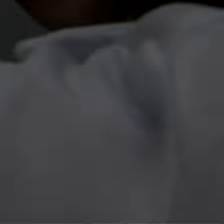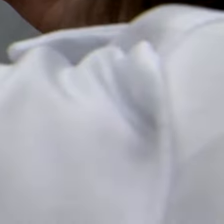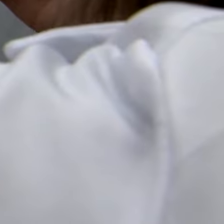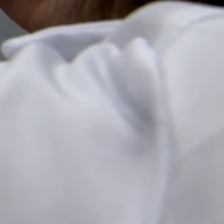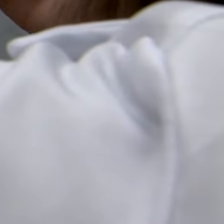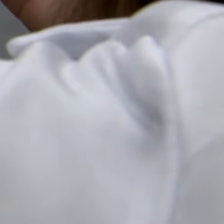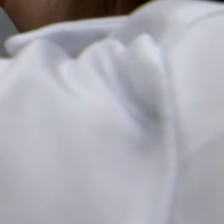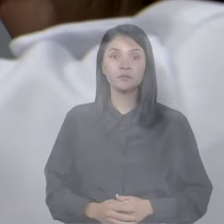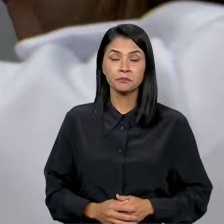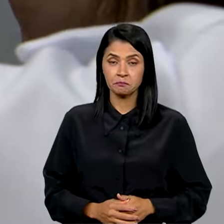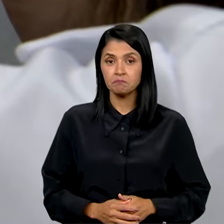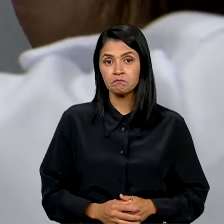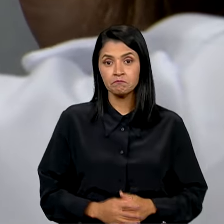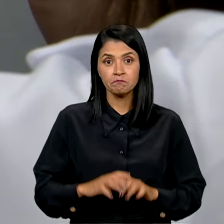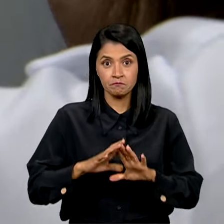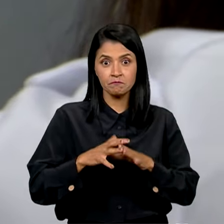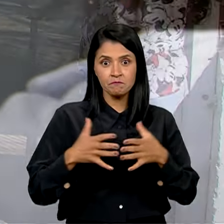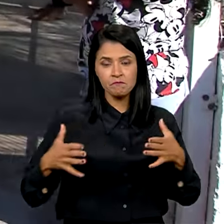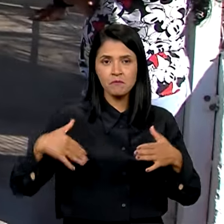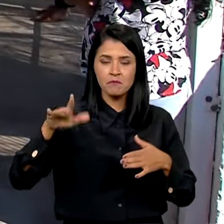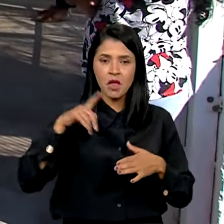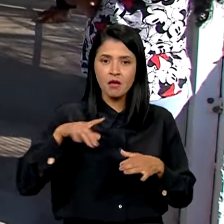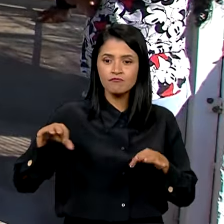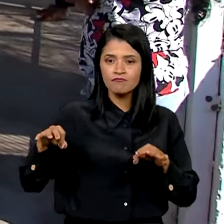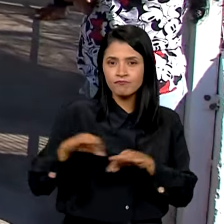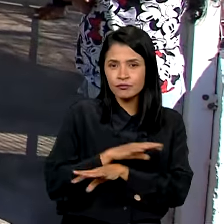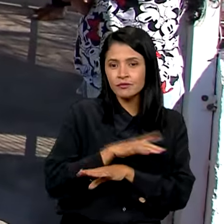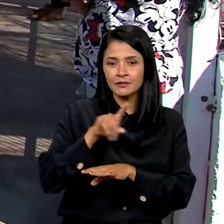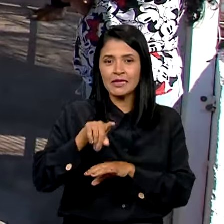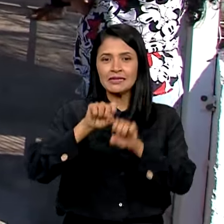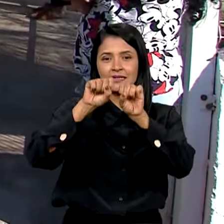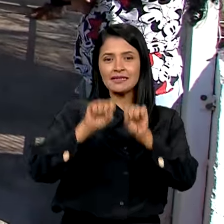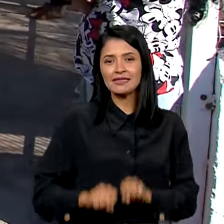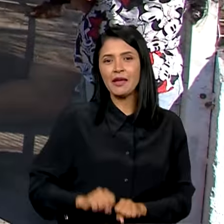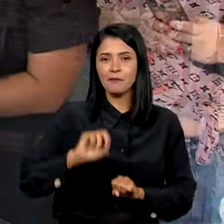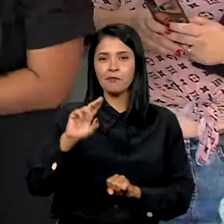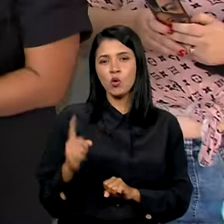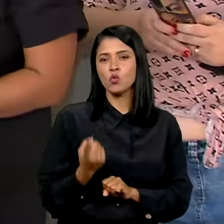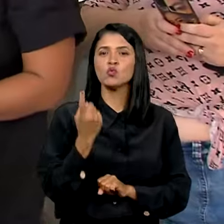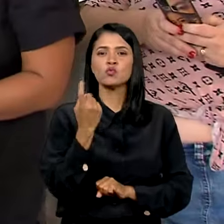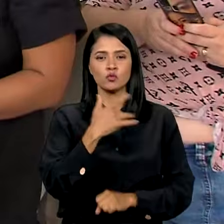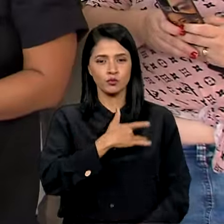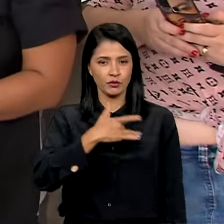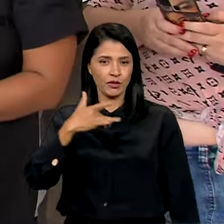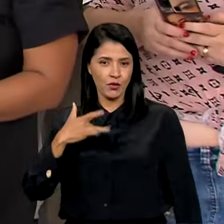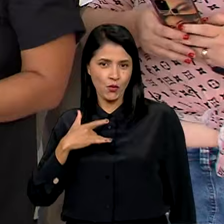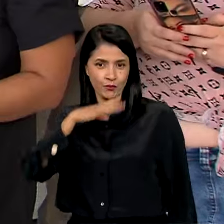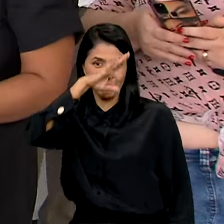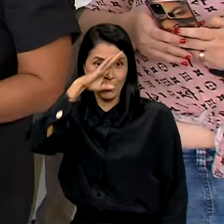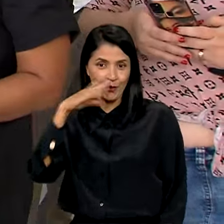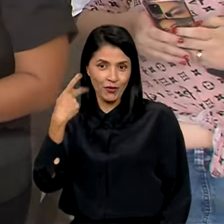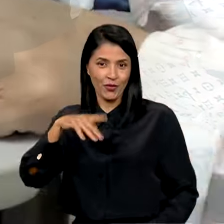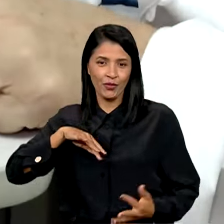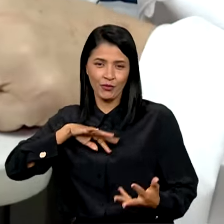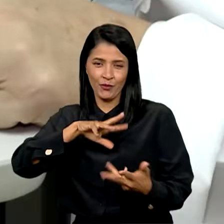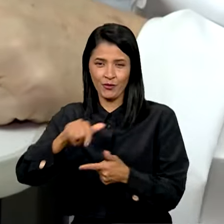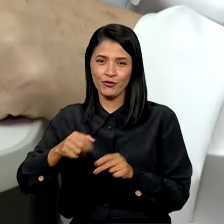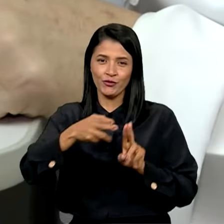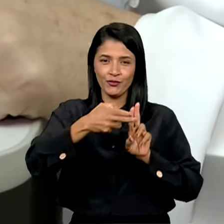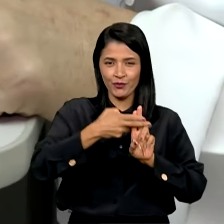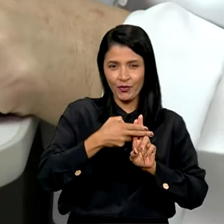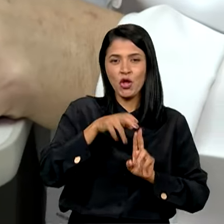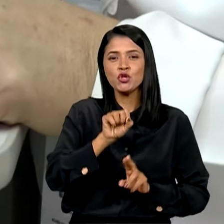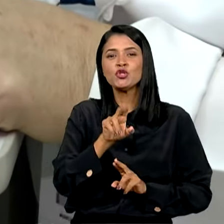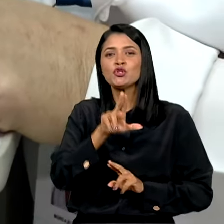Um dos maiores e mais complexos sistemas únicos de saúde gratuitos do mundo, o SUS